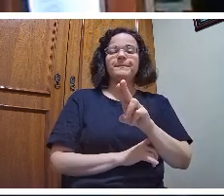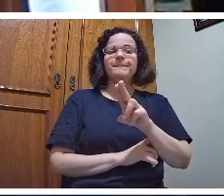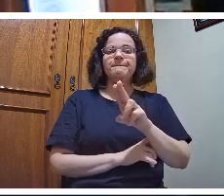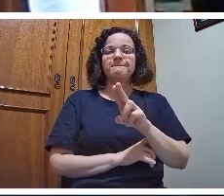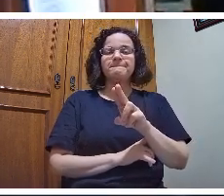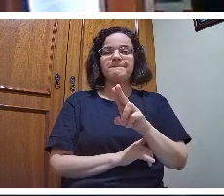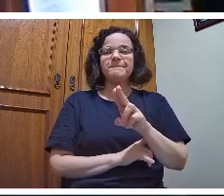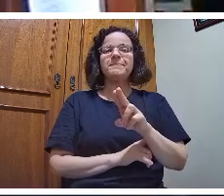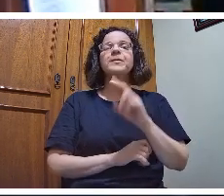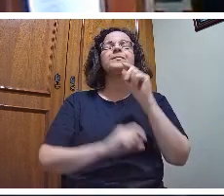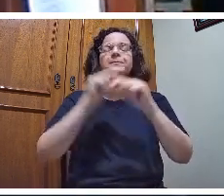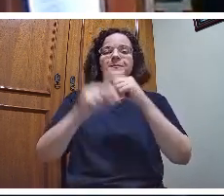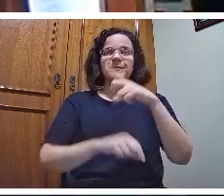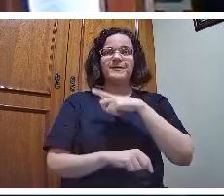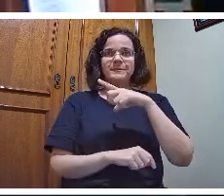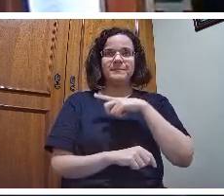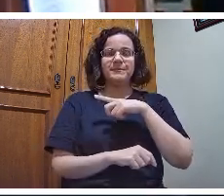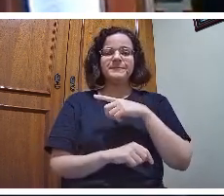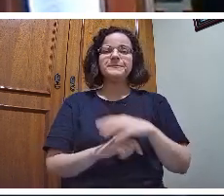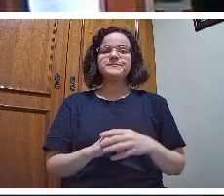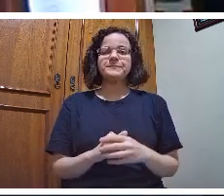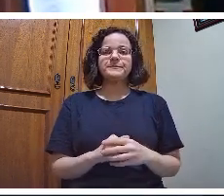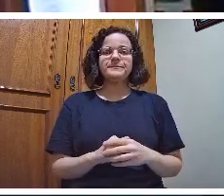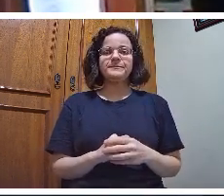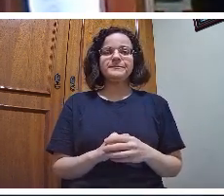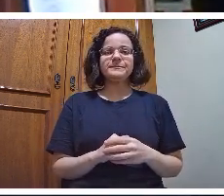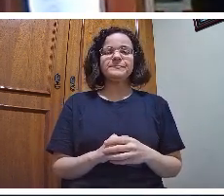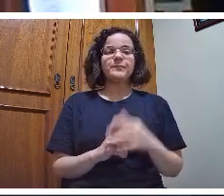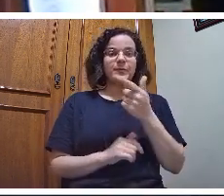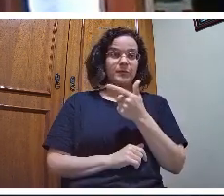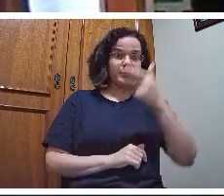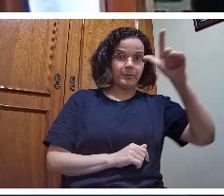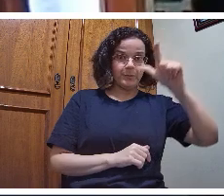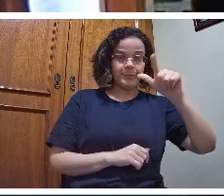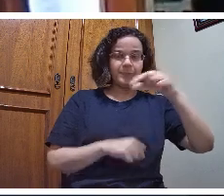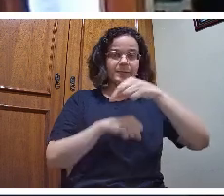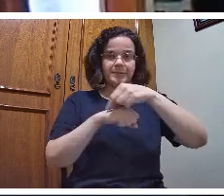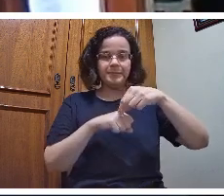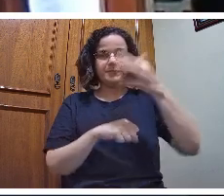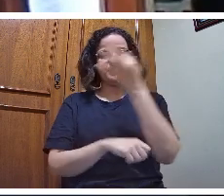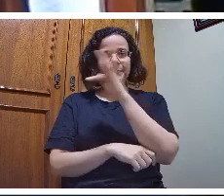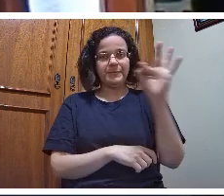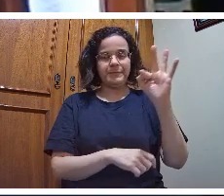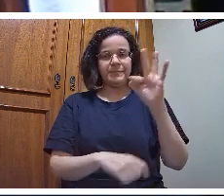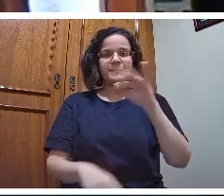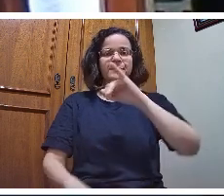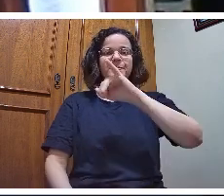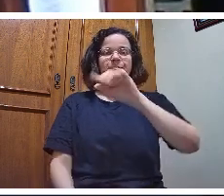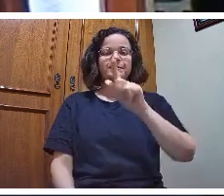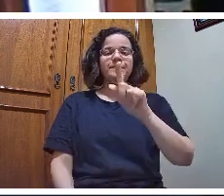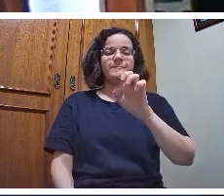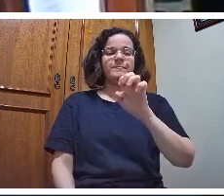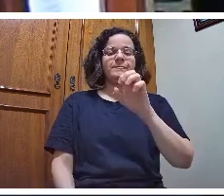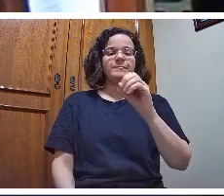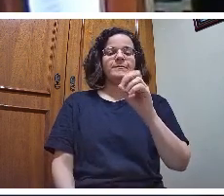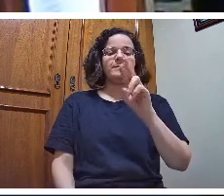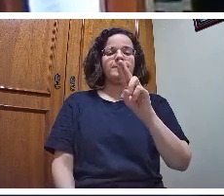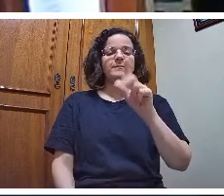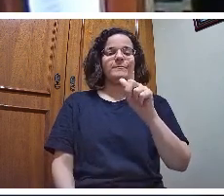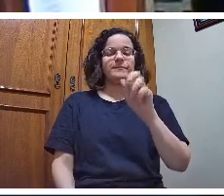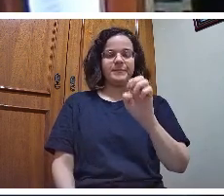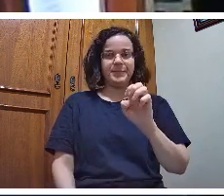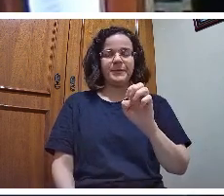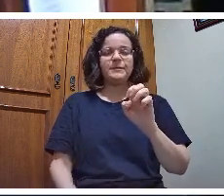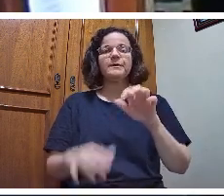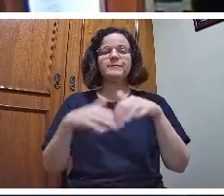tem. um outro autor francês, Georges Snider, num de seus livros, A